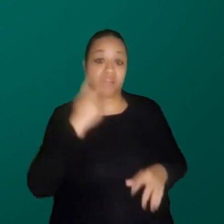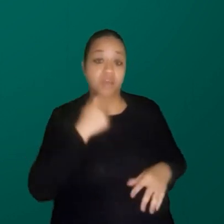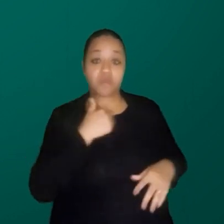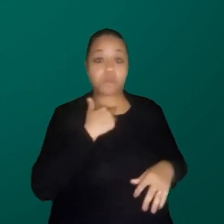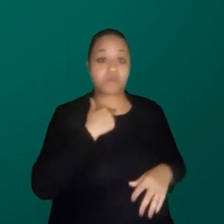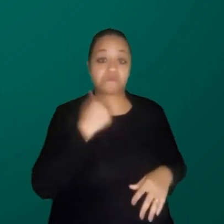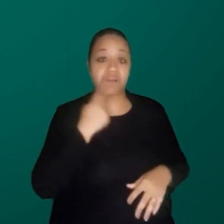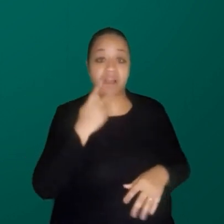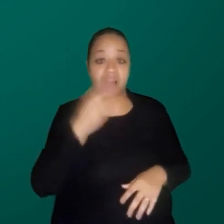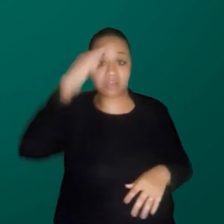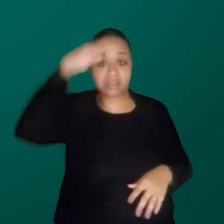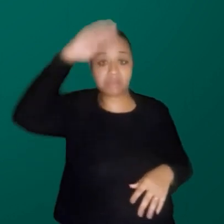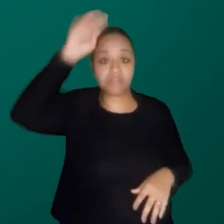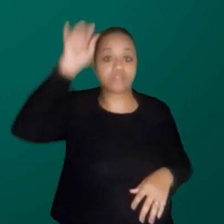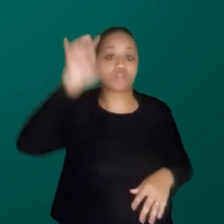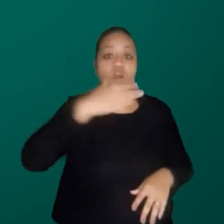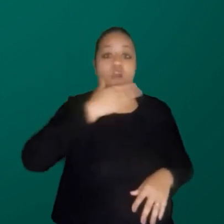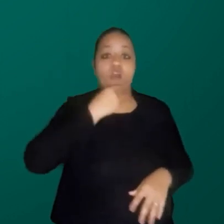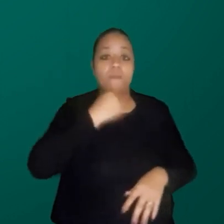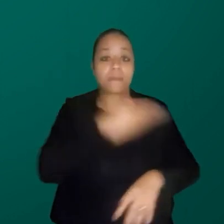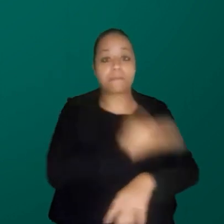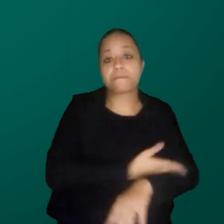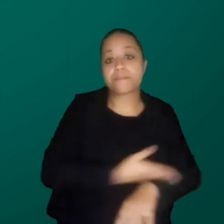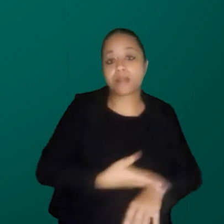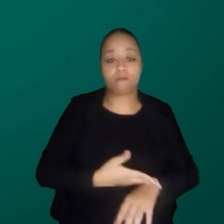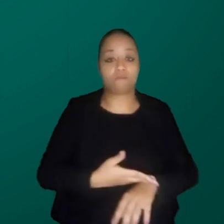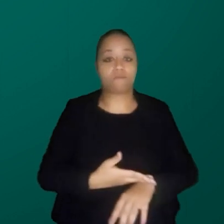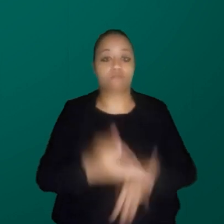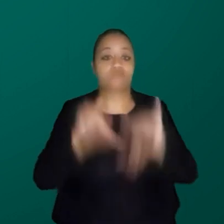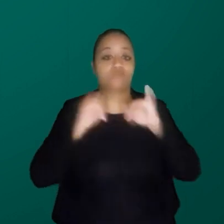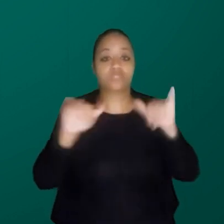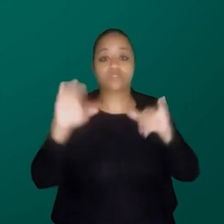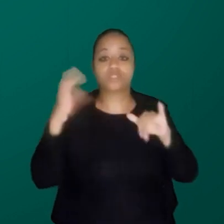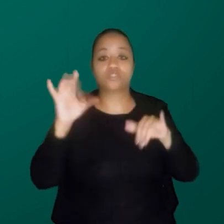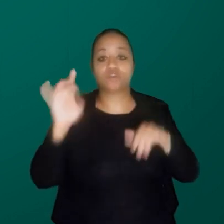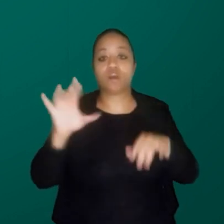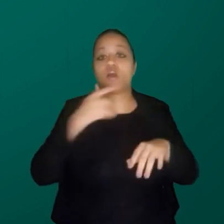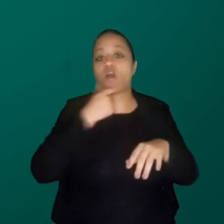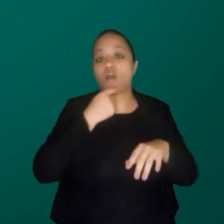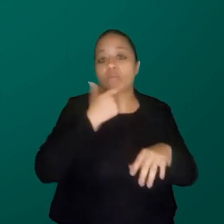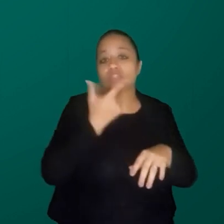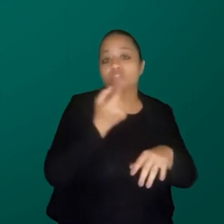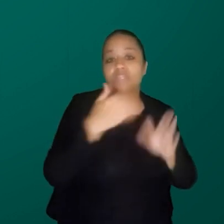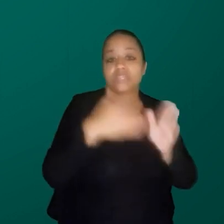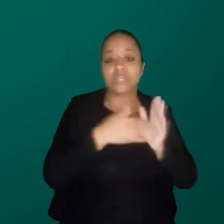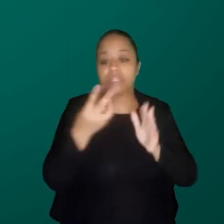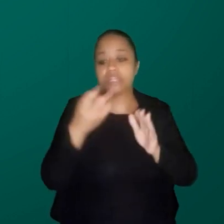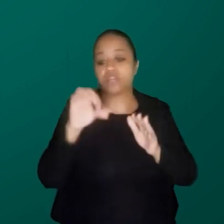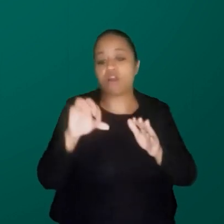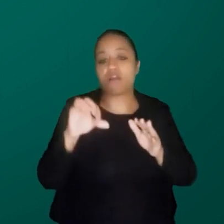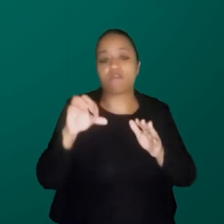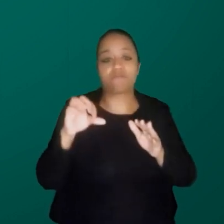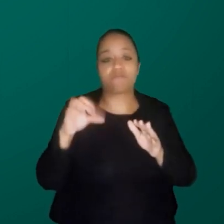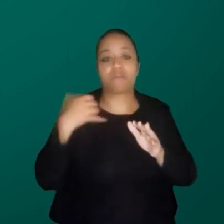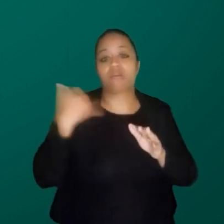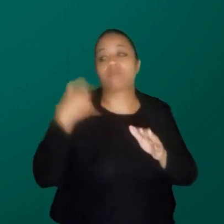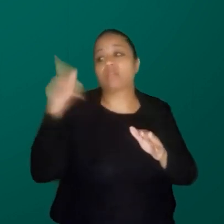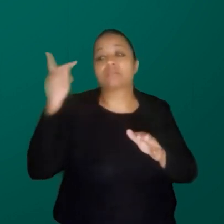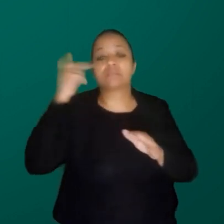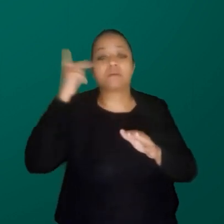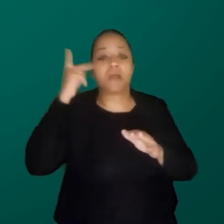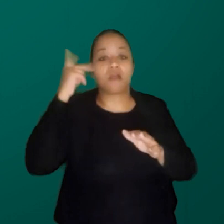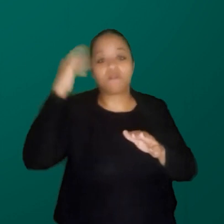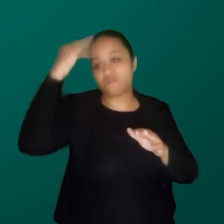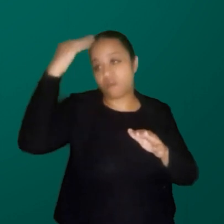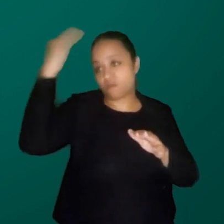homens brancos, não posso falar de divulgação científica, são os homens brancos de São Paulo, de 20 a 39 anos, que falam, que fazem sucesso no YouTube,